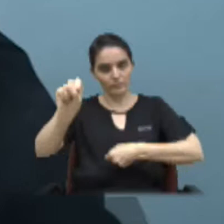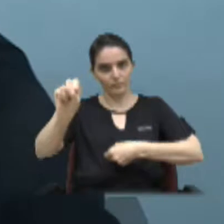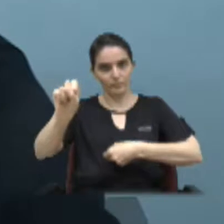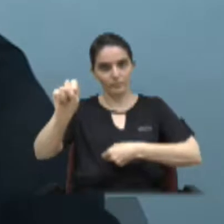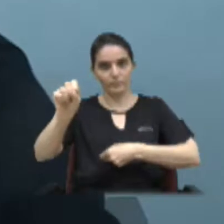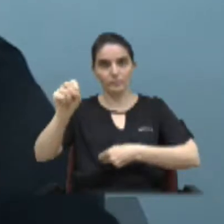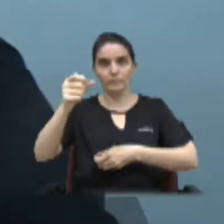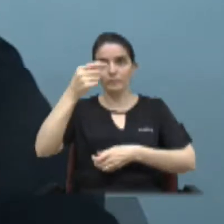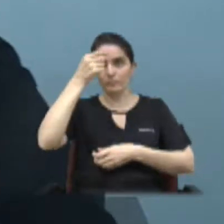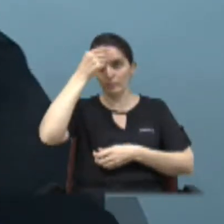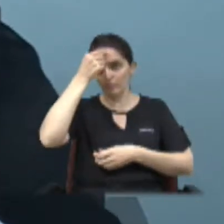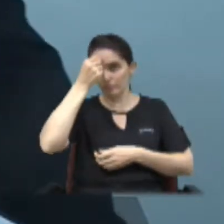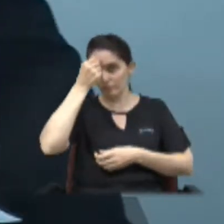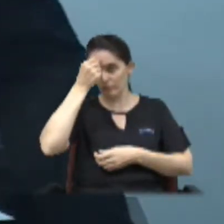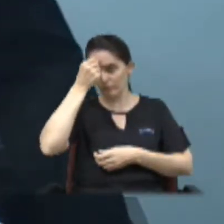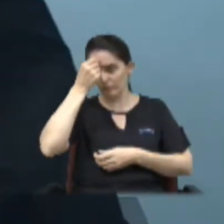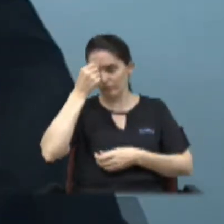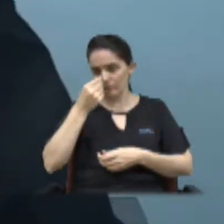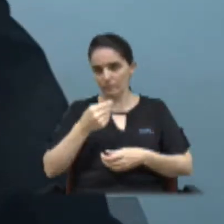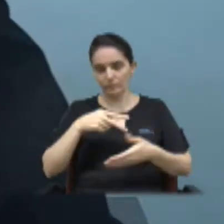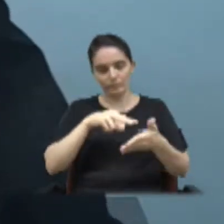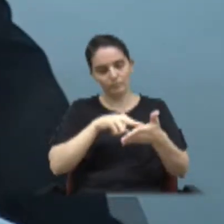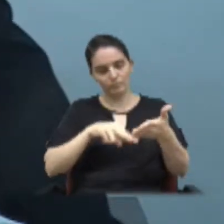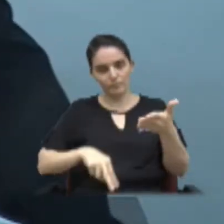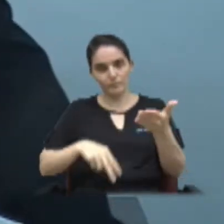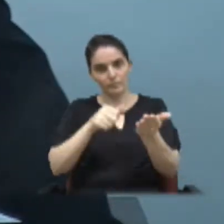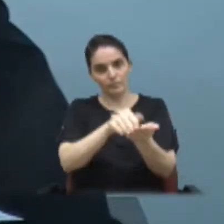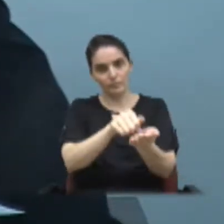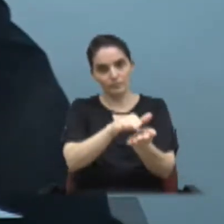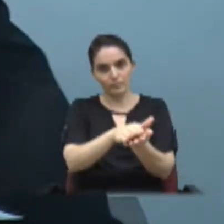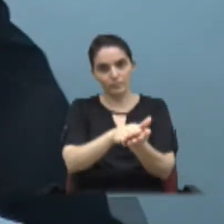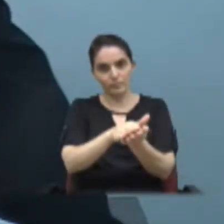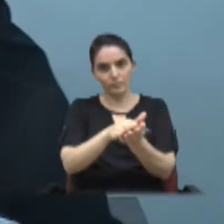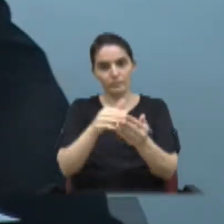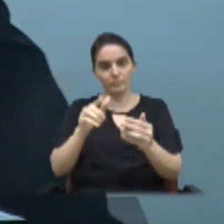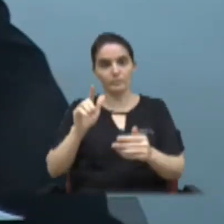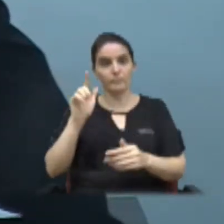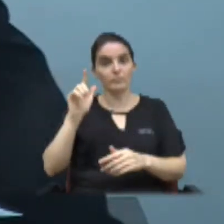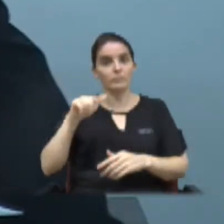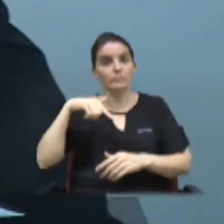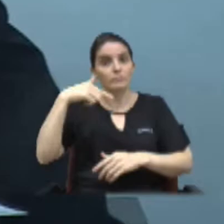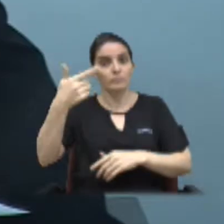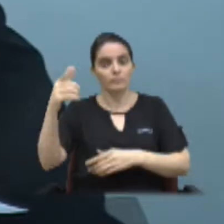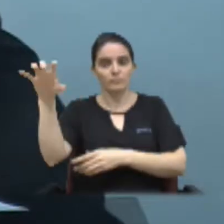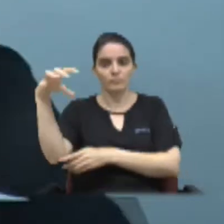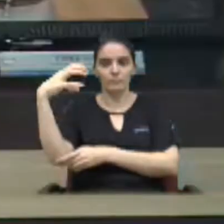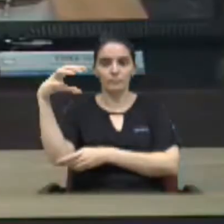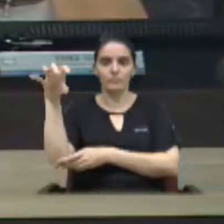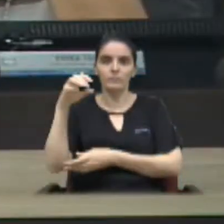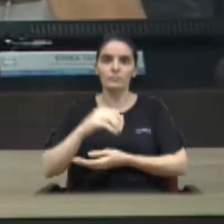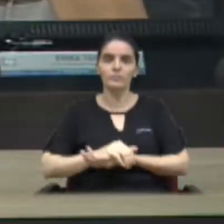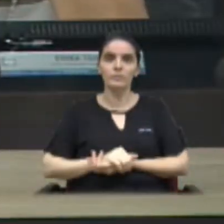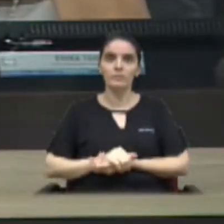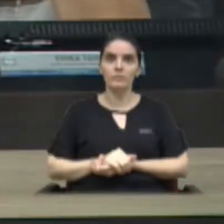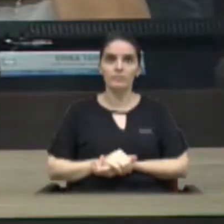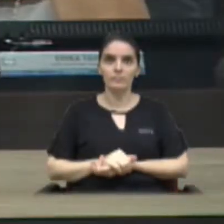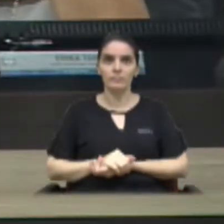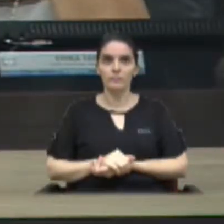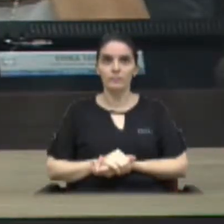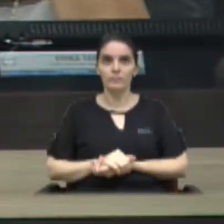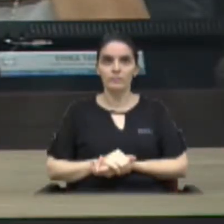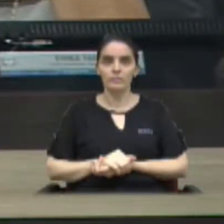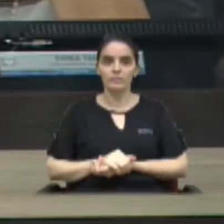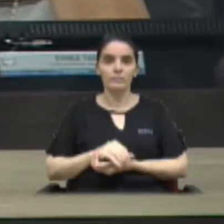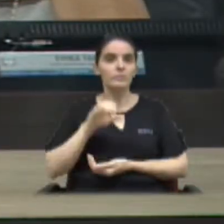Dr. Rafael para que analise as multas dos demais radares. Muito obrigado, Sr. Presidente. Questão de ordem, Sr. Presidente. Questão de ordem,